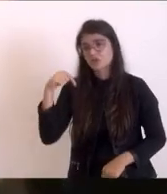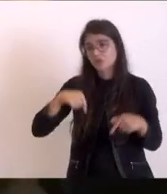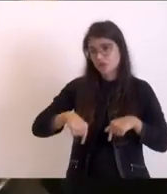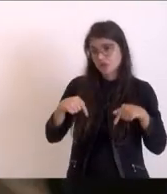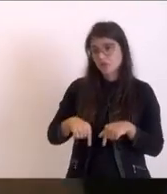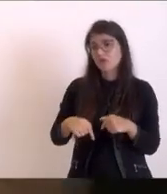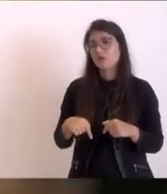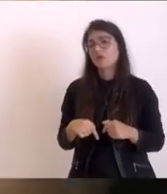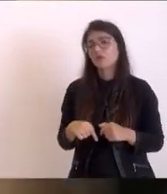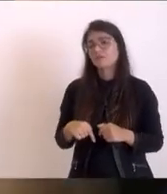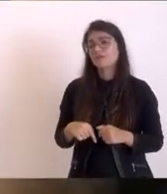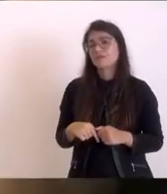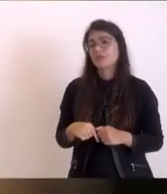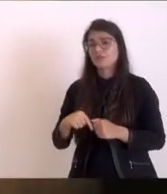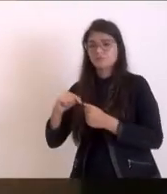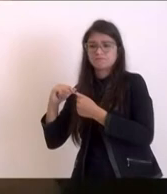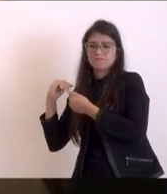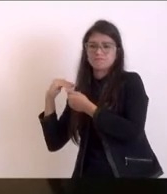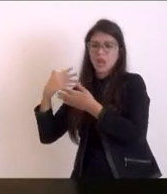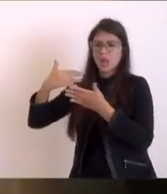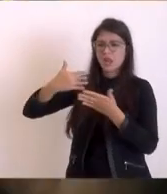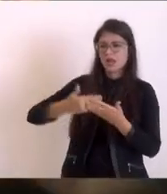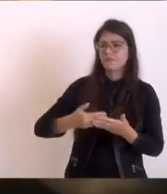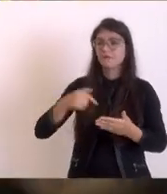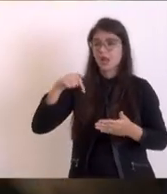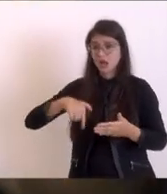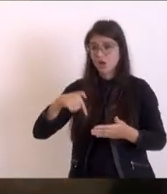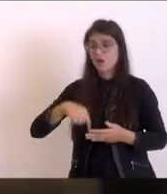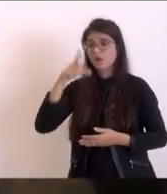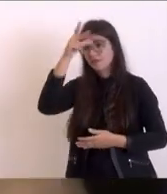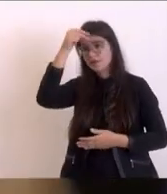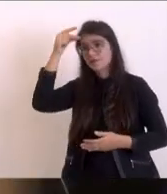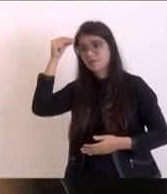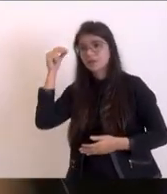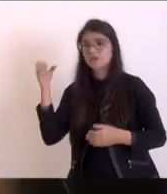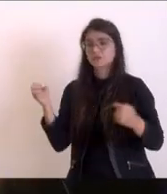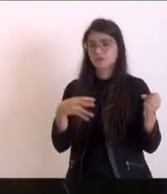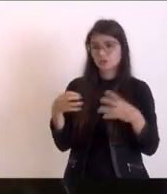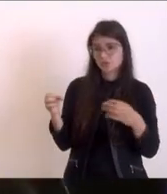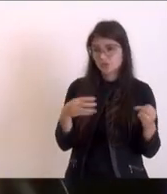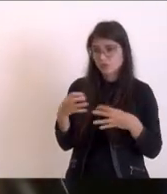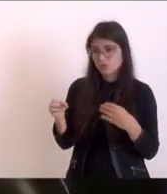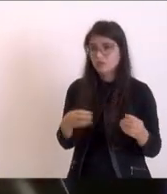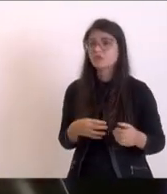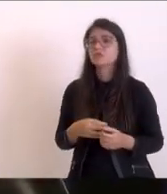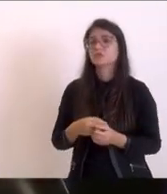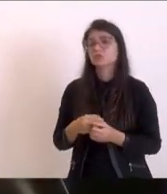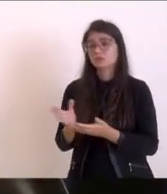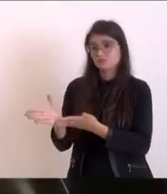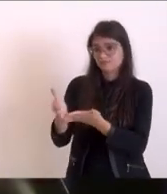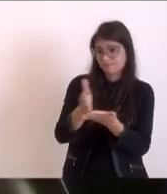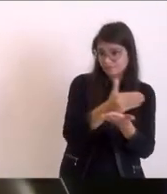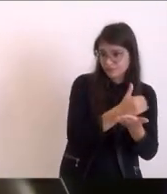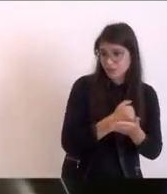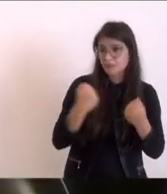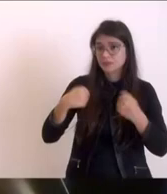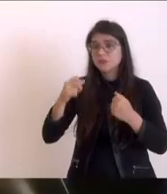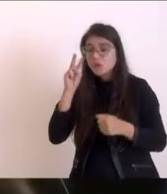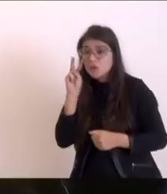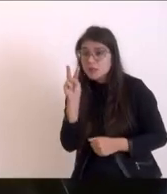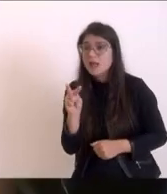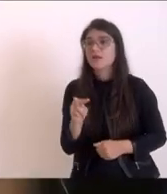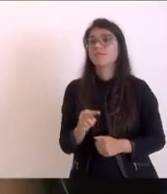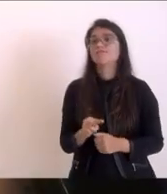dos prefeitos da região, que estamos com o Royalty Novo do pré-sal, a gente tem que olhar isso aí como exemplo.